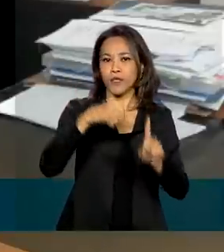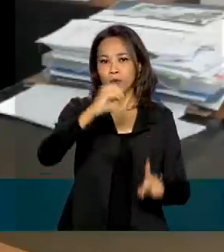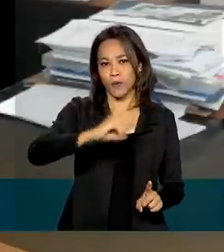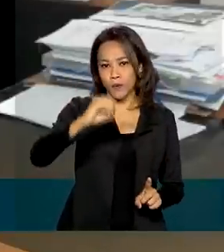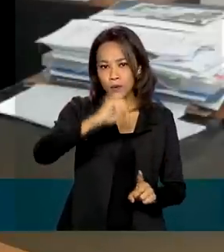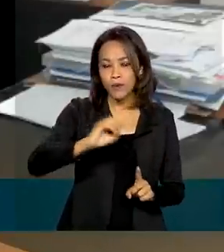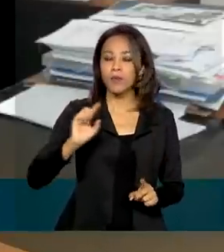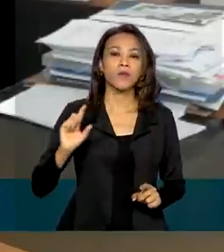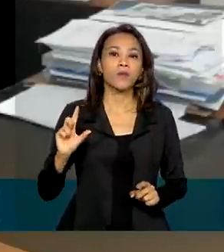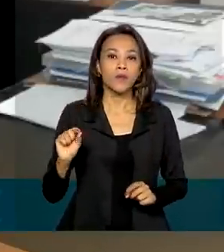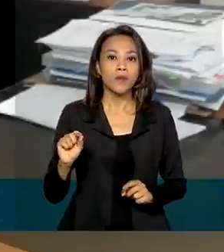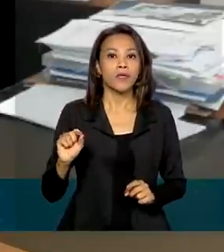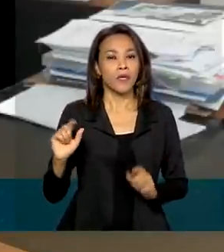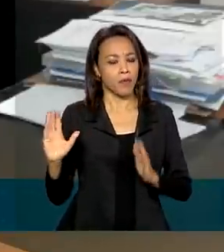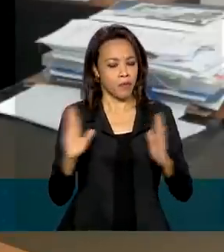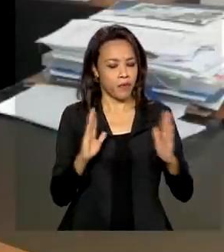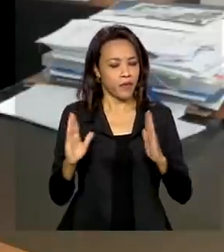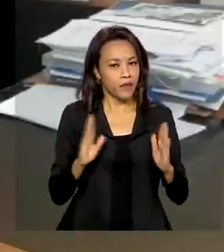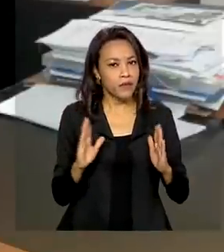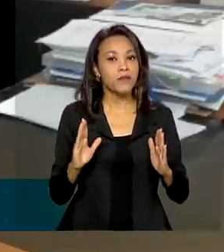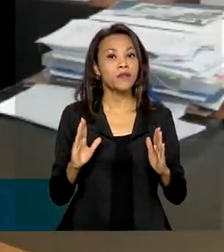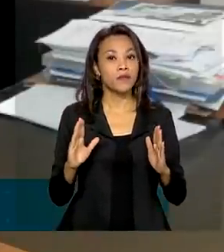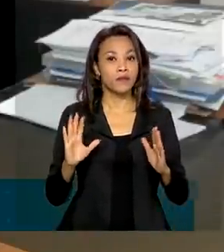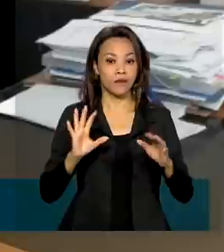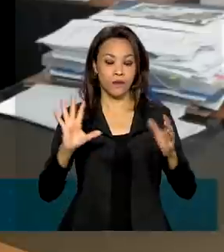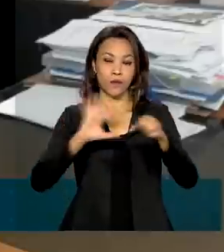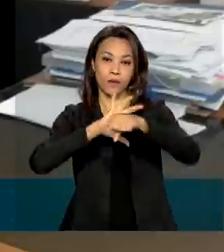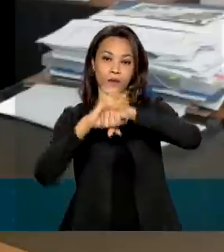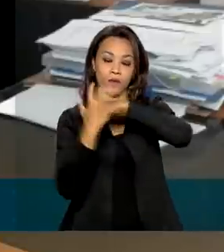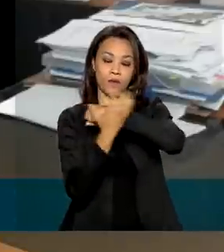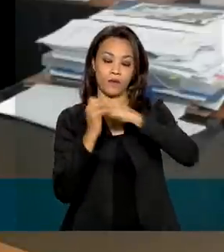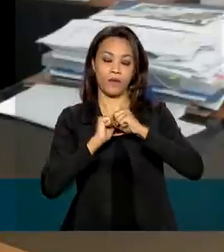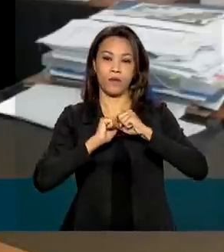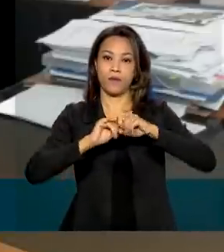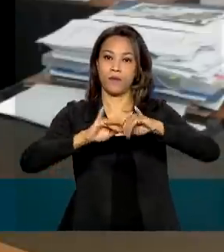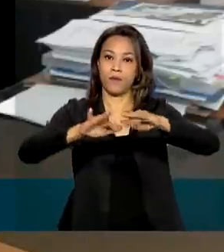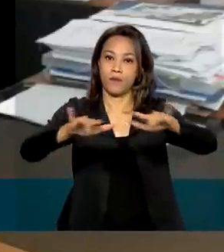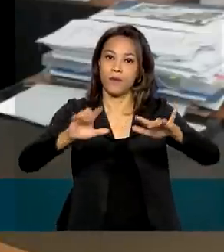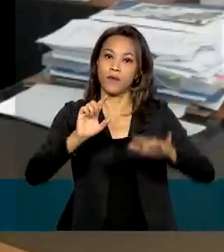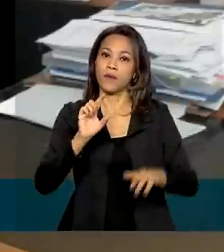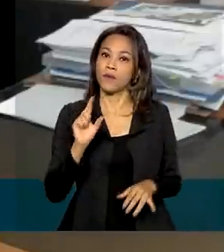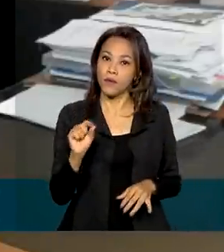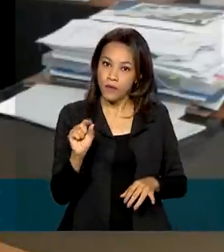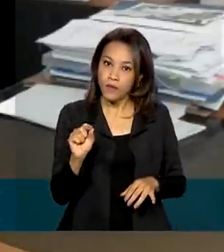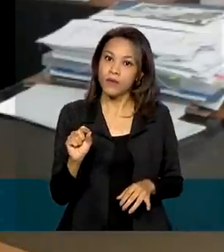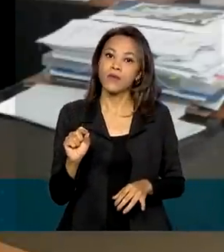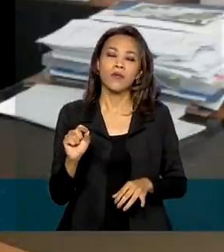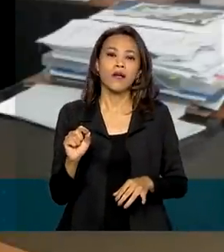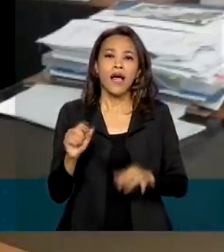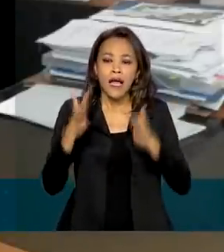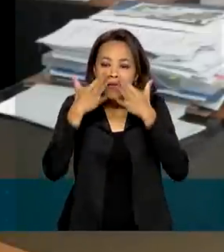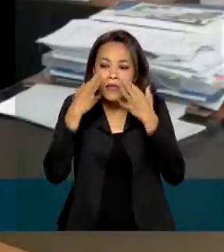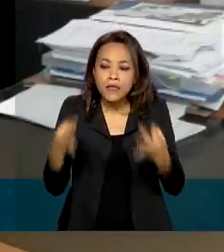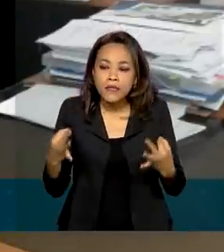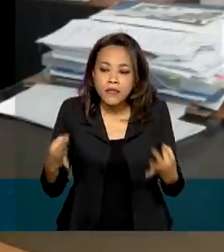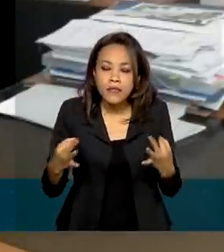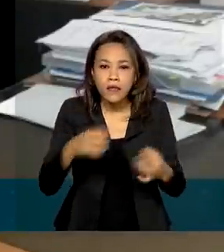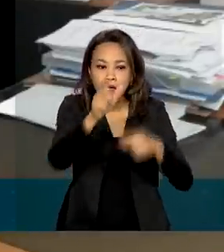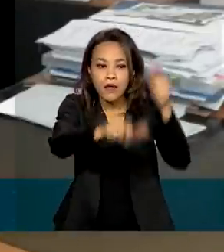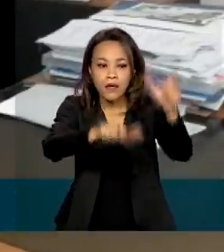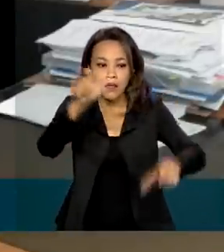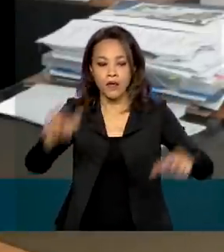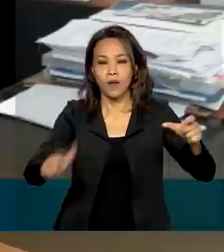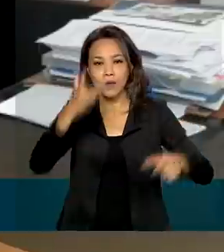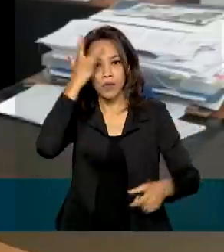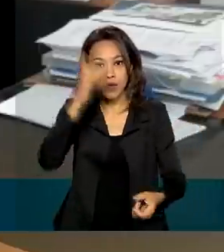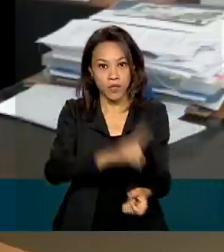excepcional e temporário no contexto da pandemia de Covid e incentivo financeiro federal para a atenção às pessoas com obesidade,